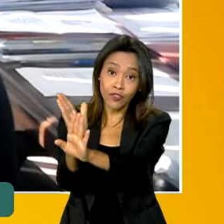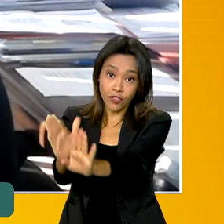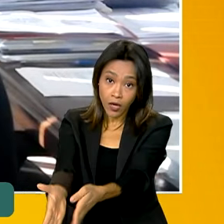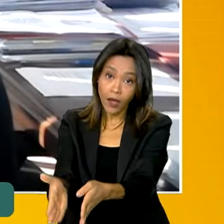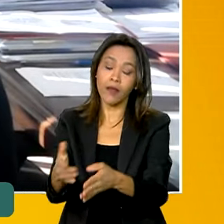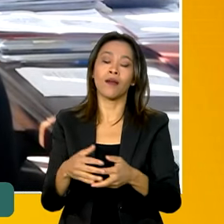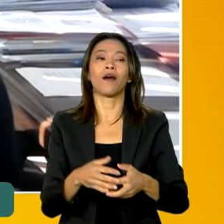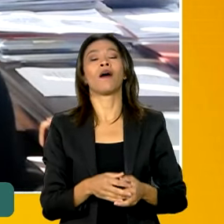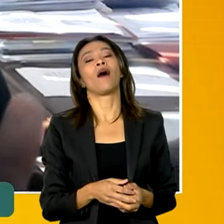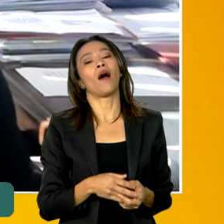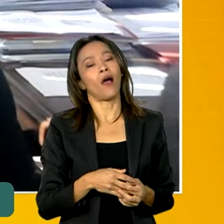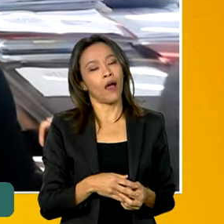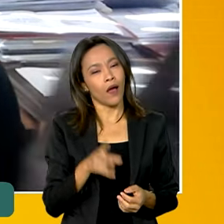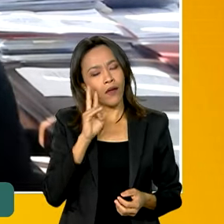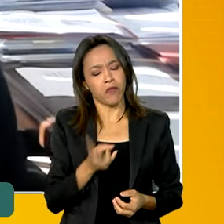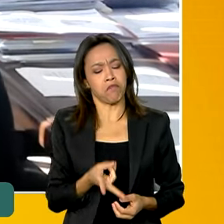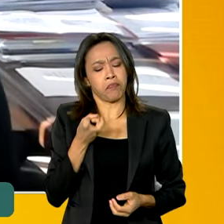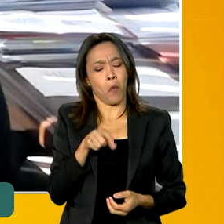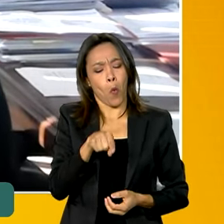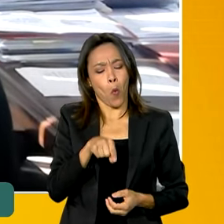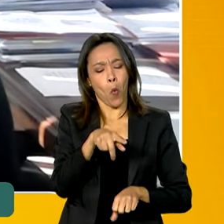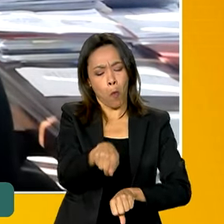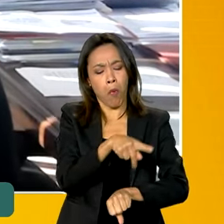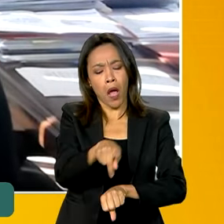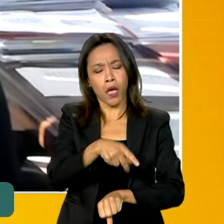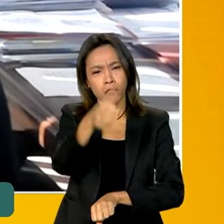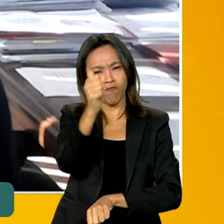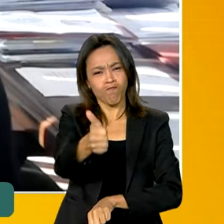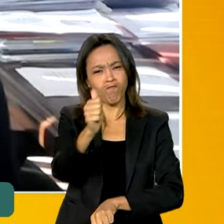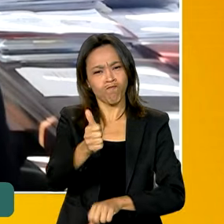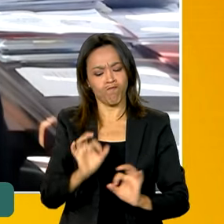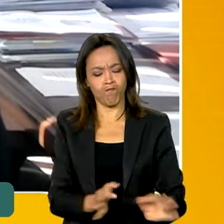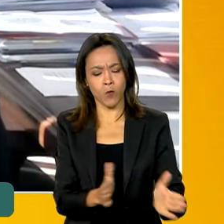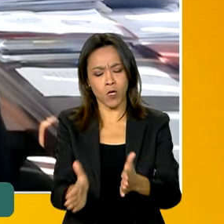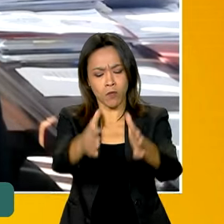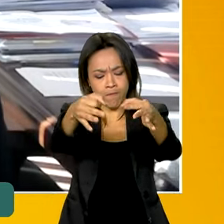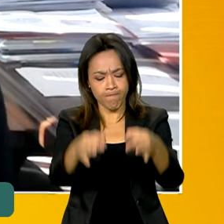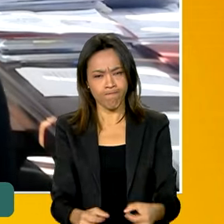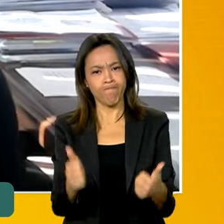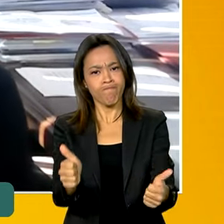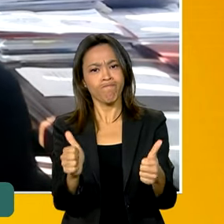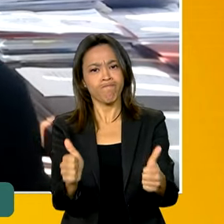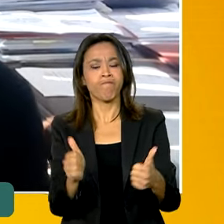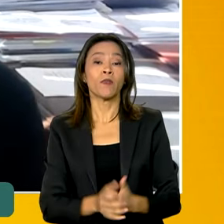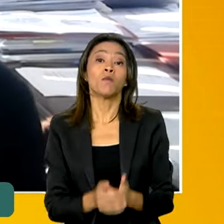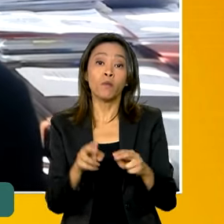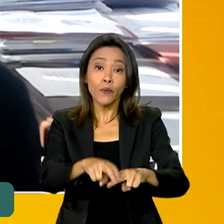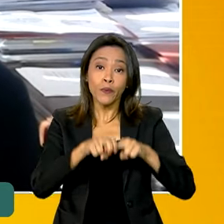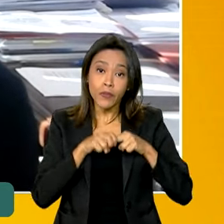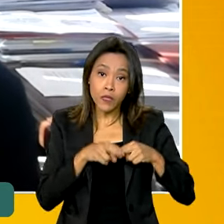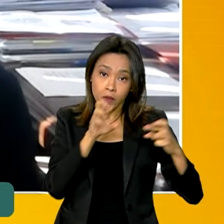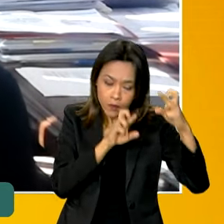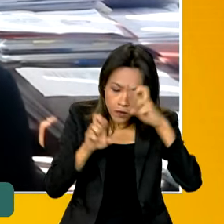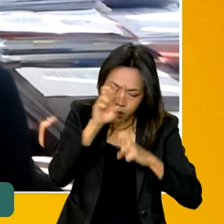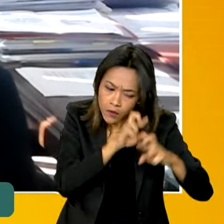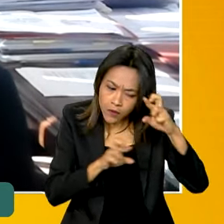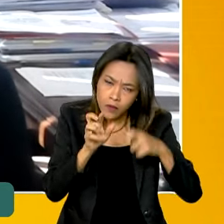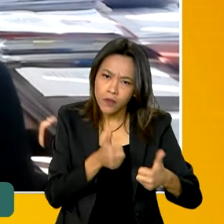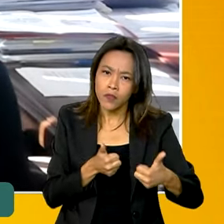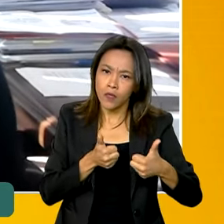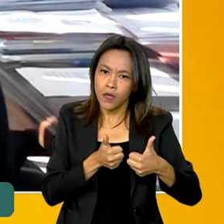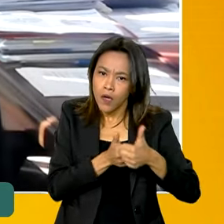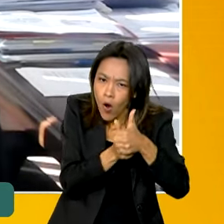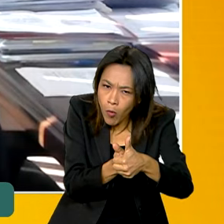nós vamos vendo o país caminhando para um determinado rumo. Então, por isso, o monitoramento participativo do